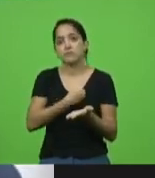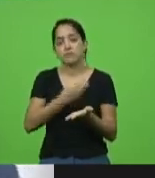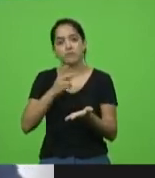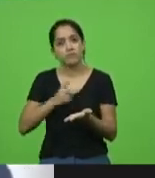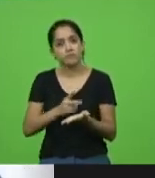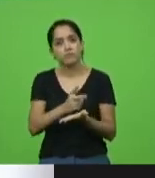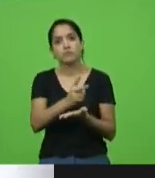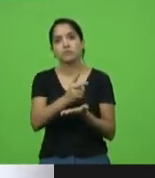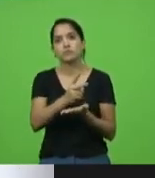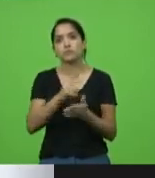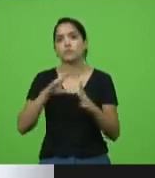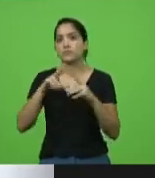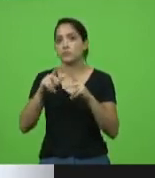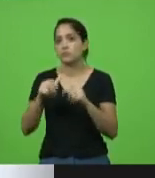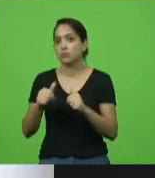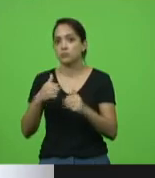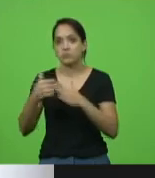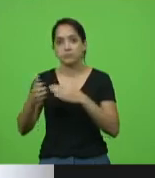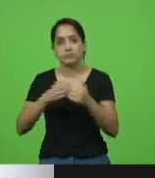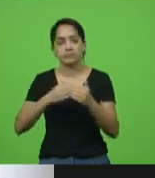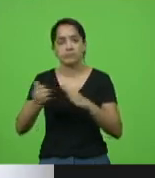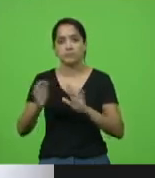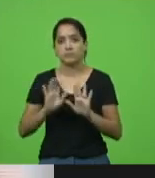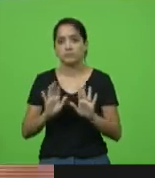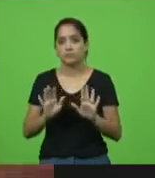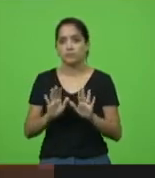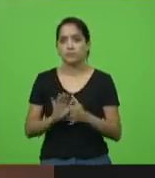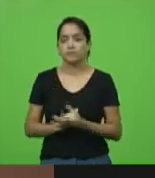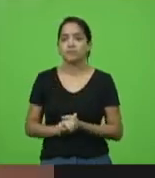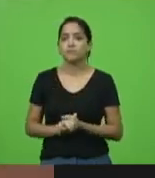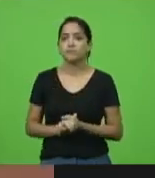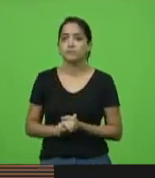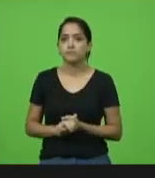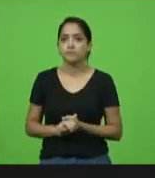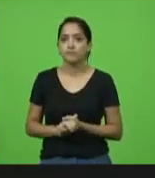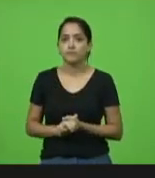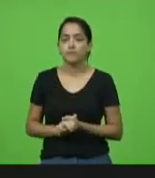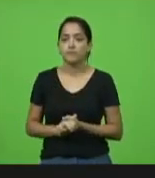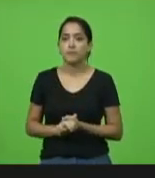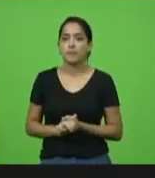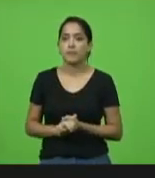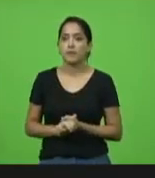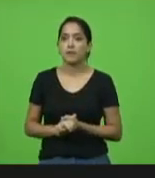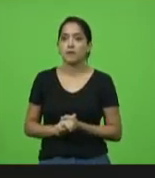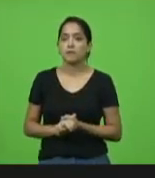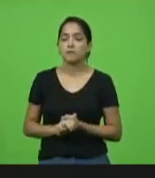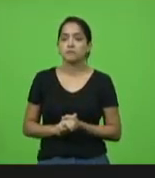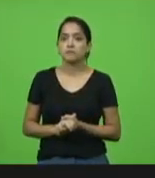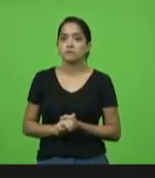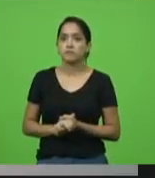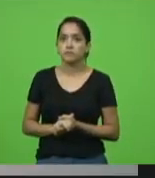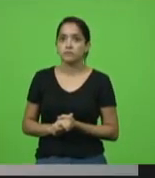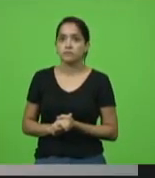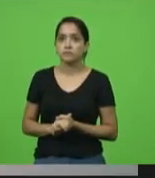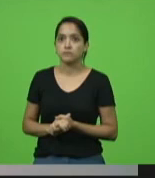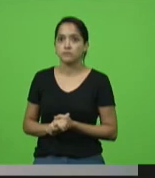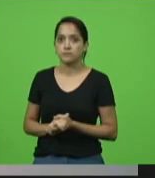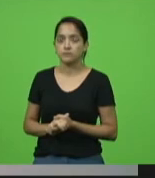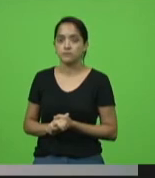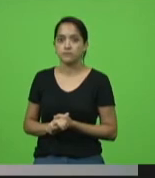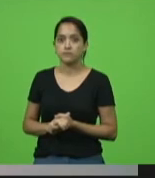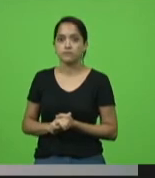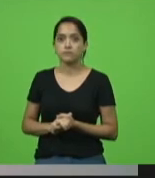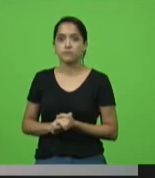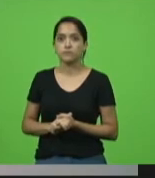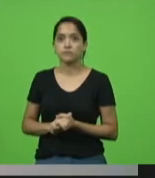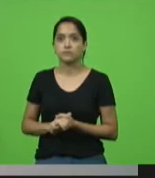em toda e qualquer situação. Obrigado, senhor presidente. A questão de ordem, senhor presidente. A questão de ordem,